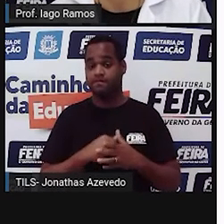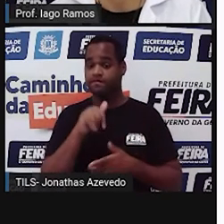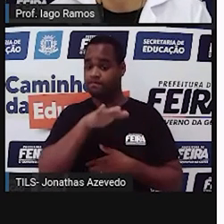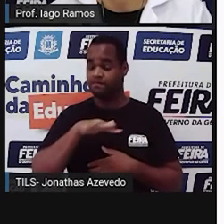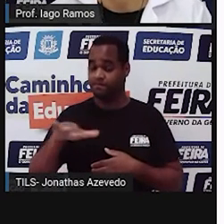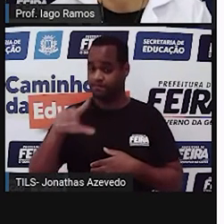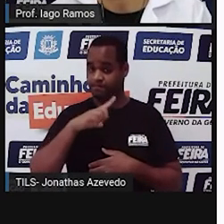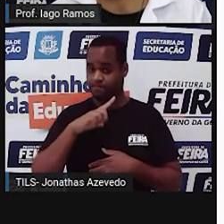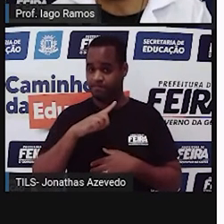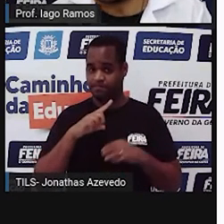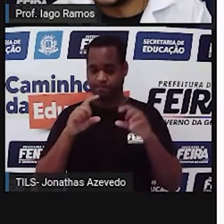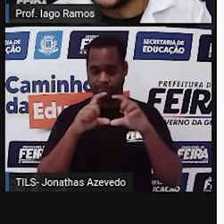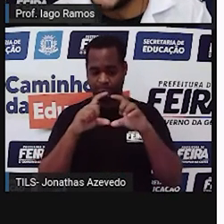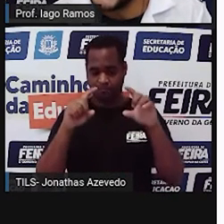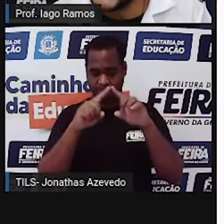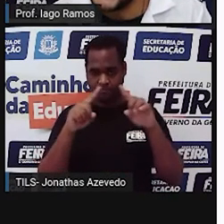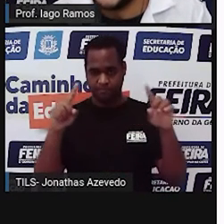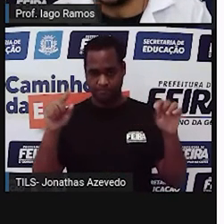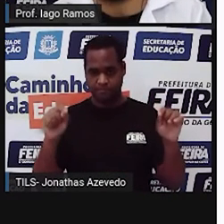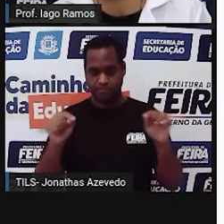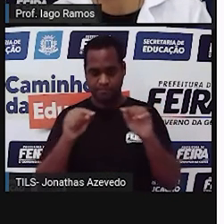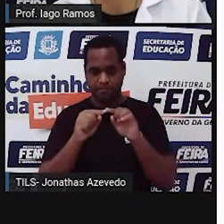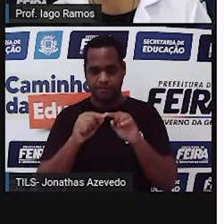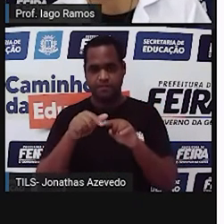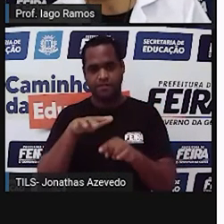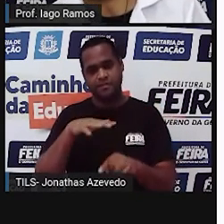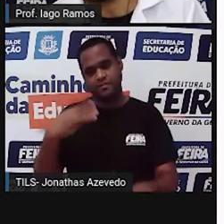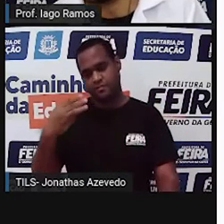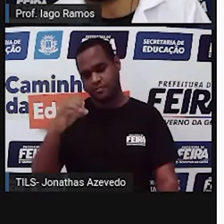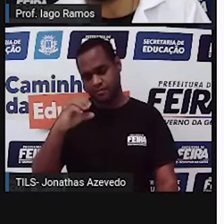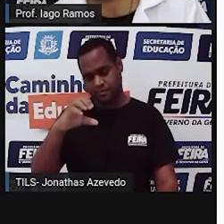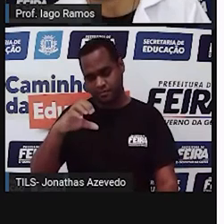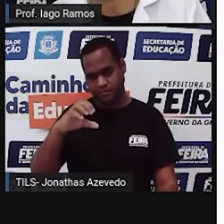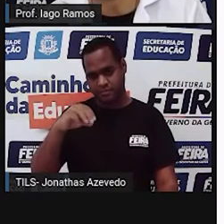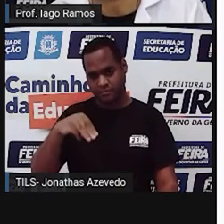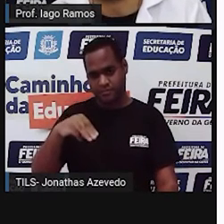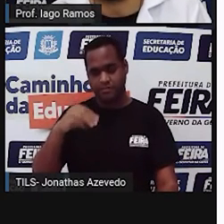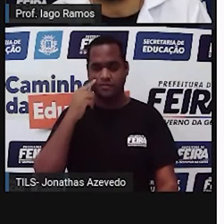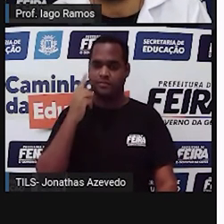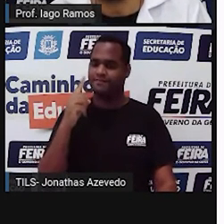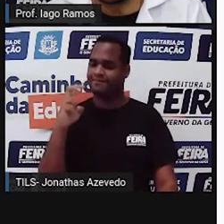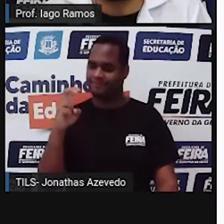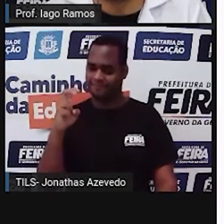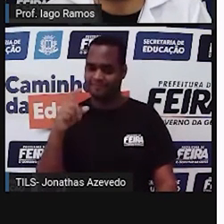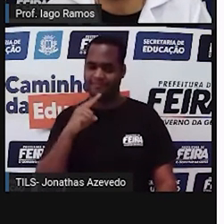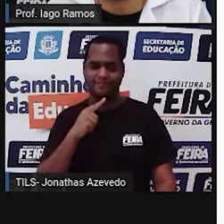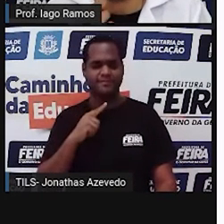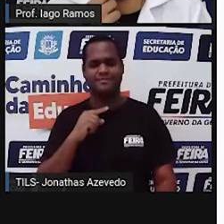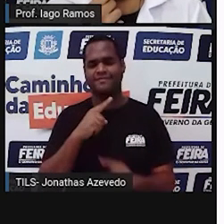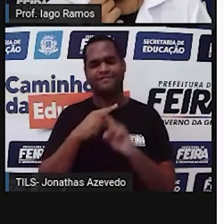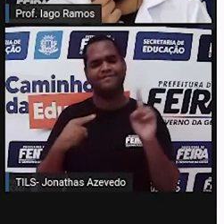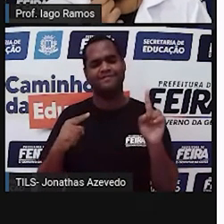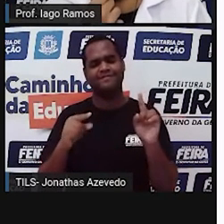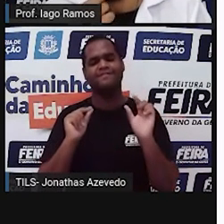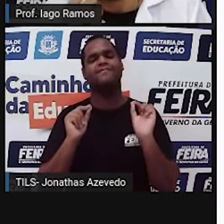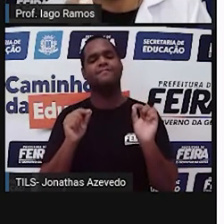do retângulo deu 30, a área do triângulo deu 15, metade?